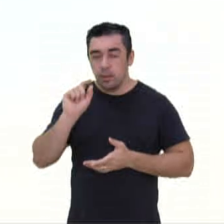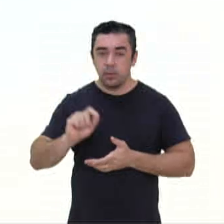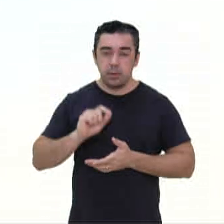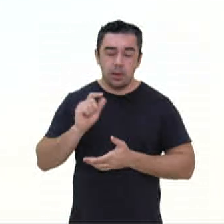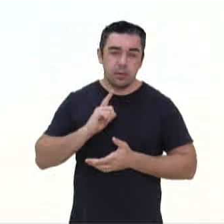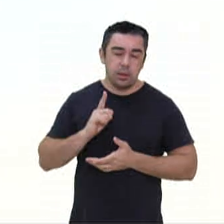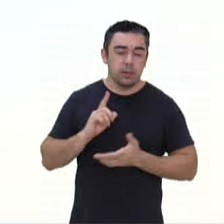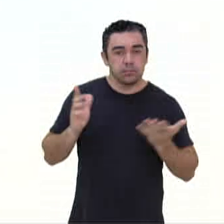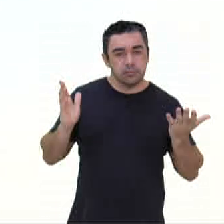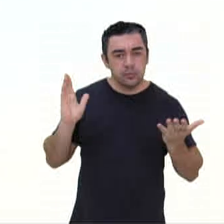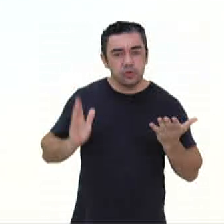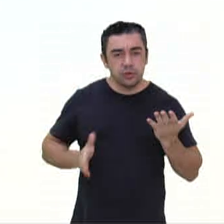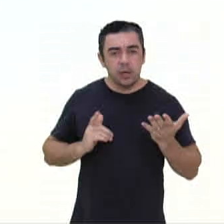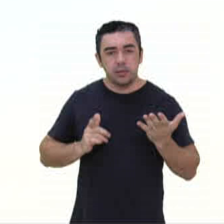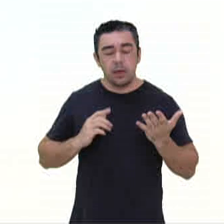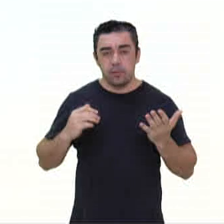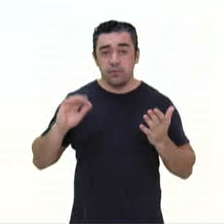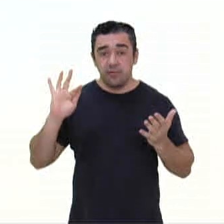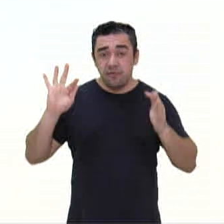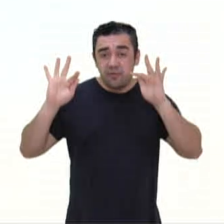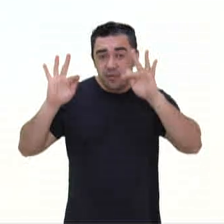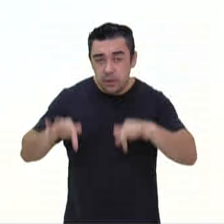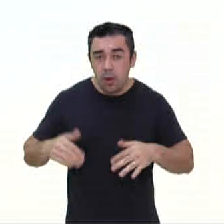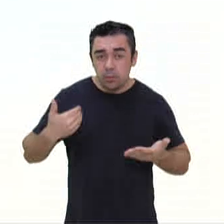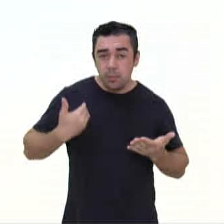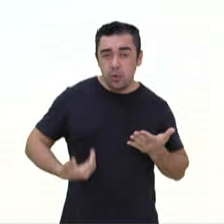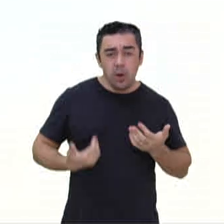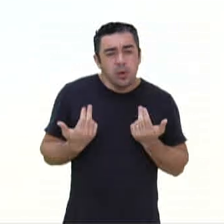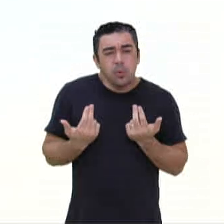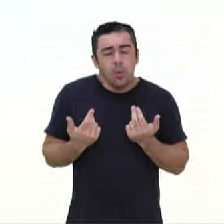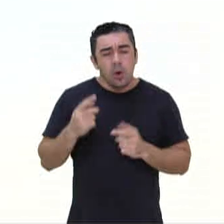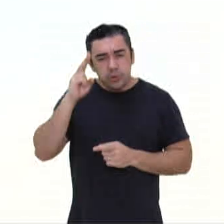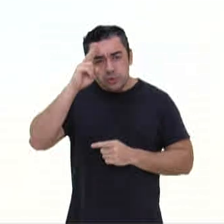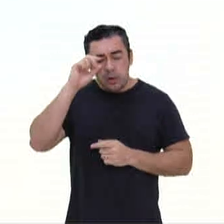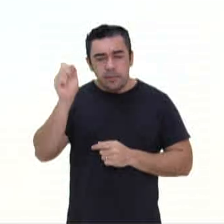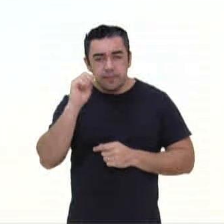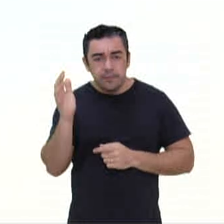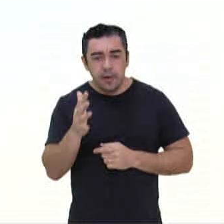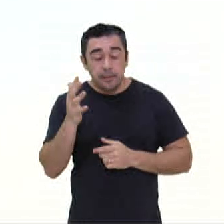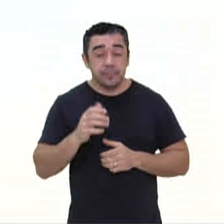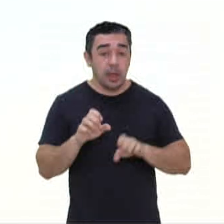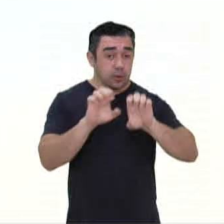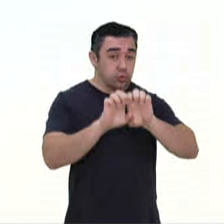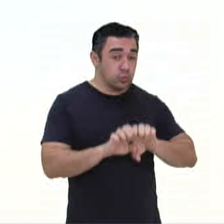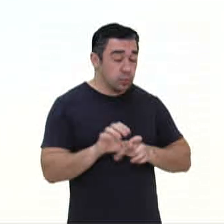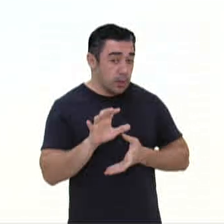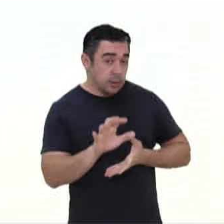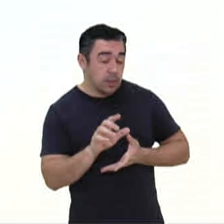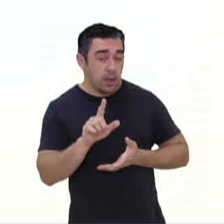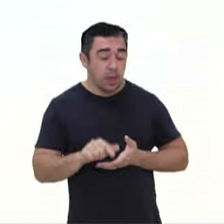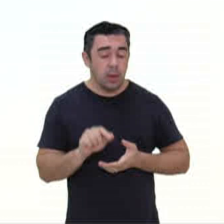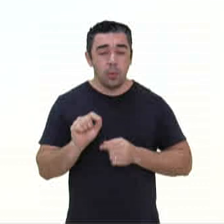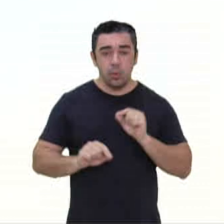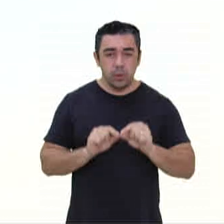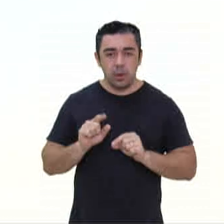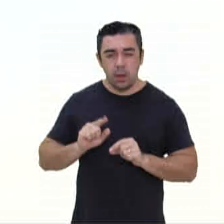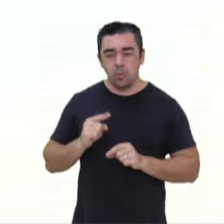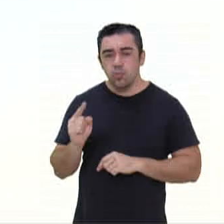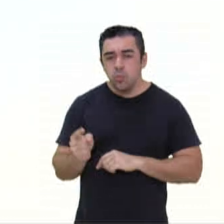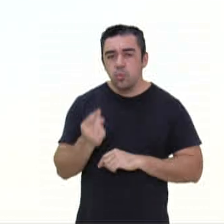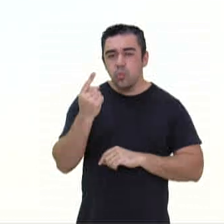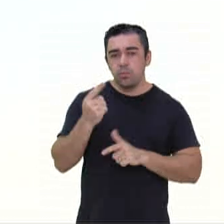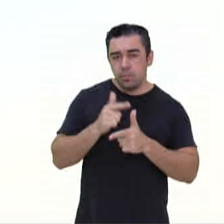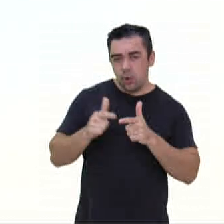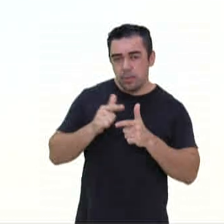em alguns casos, com moral no final, como nos contos de fadas. A estrutura do conto conta apenas com um conflito,